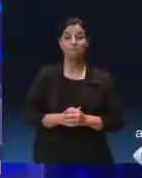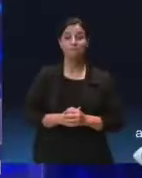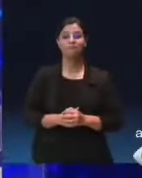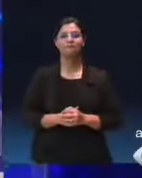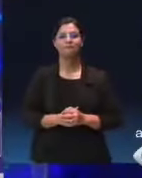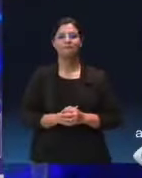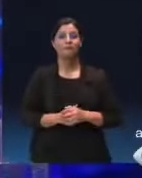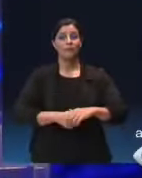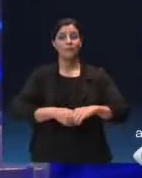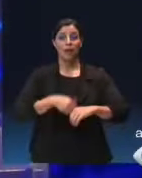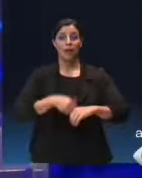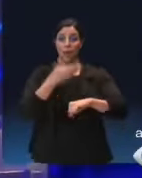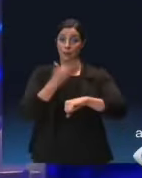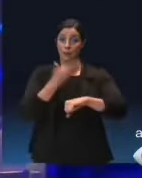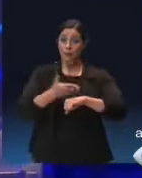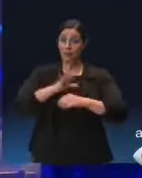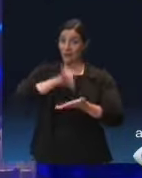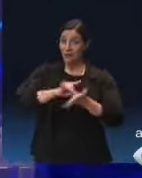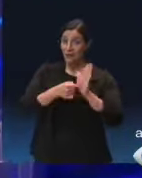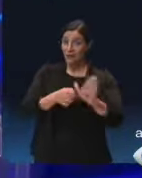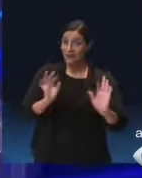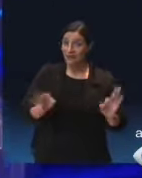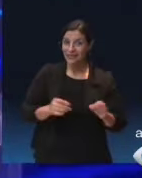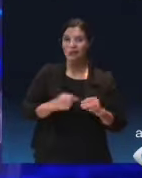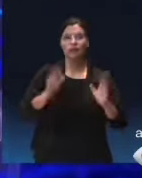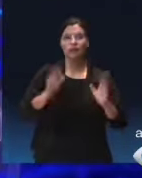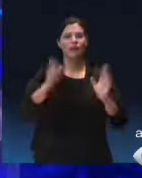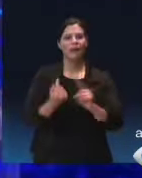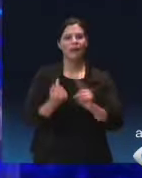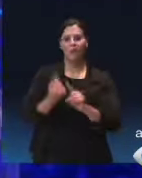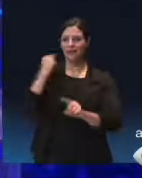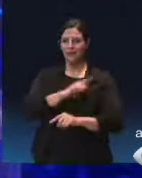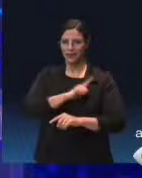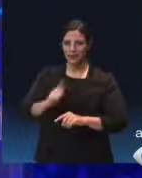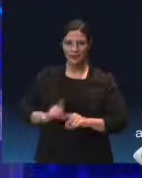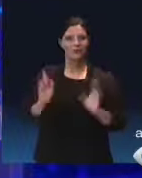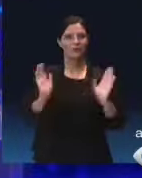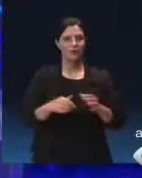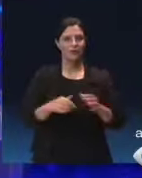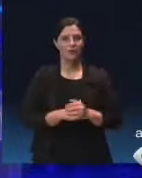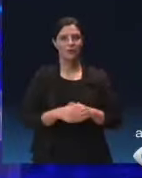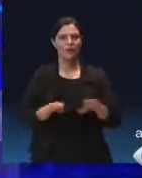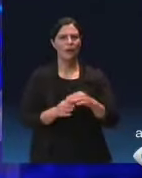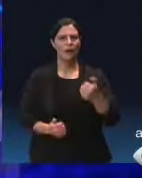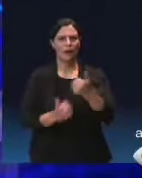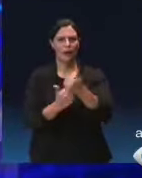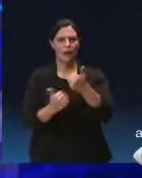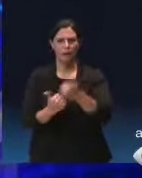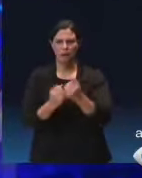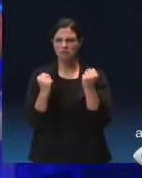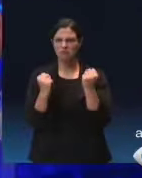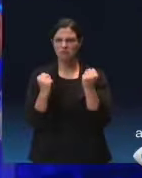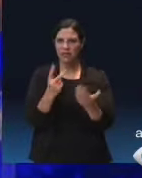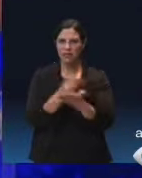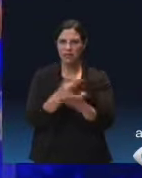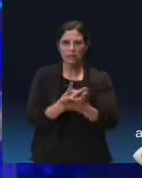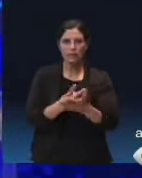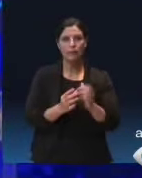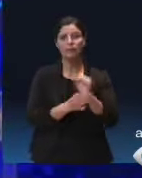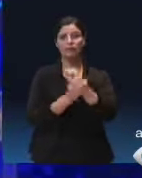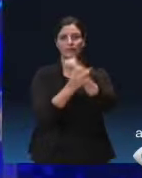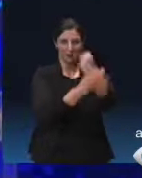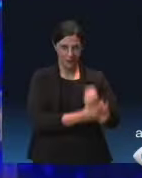A prática é o critério da verdade. Eu já fui governador, dei um apoio pesado para os